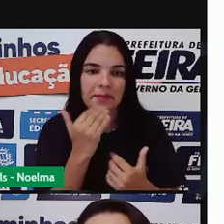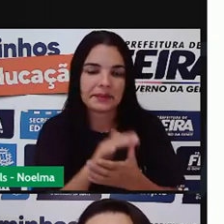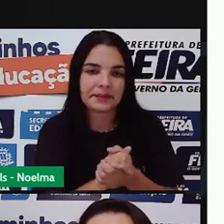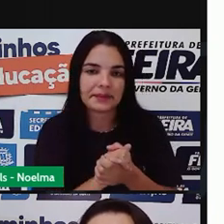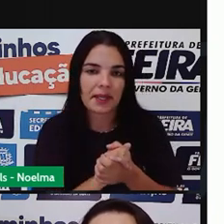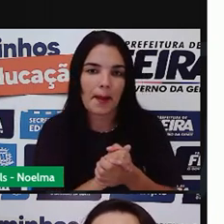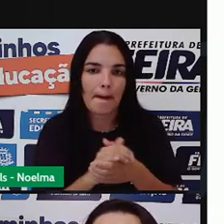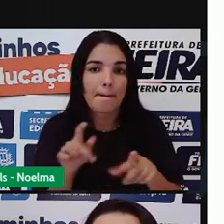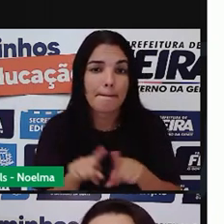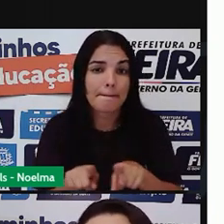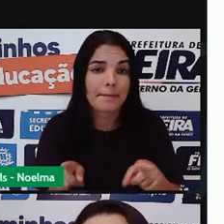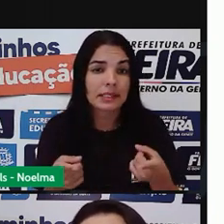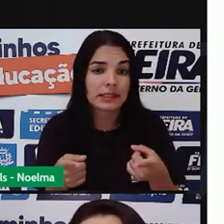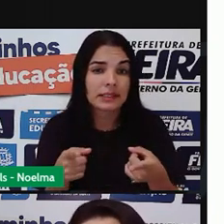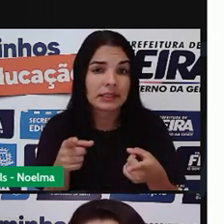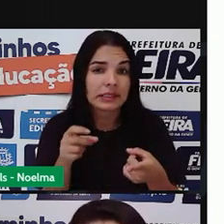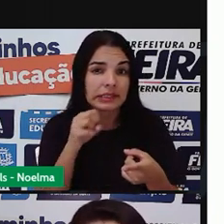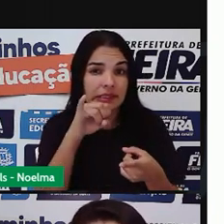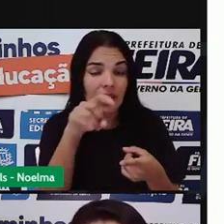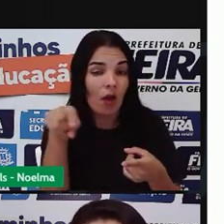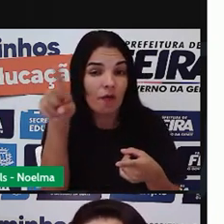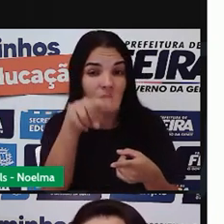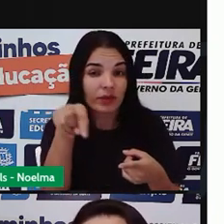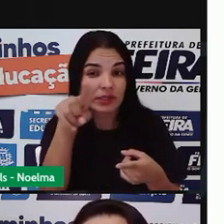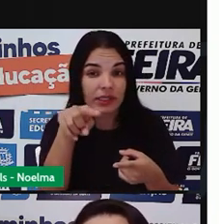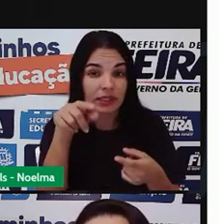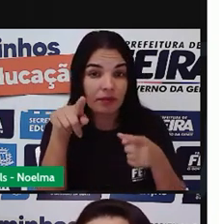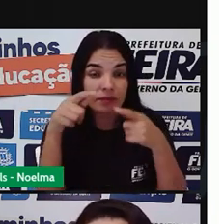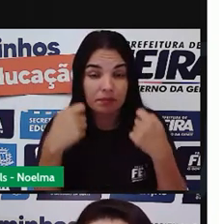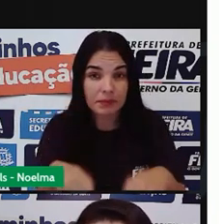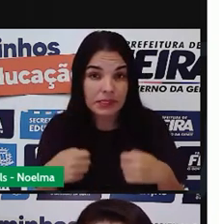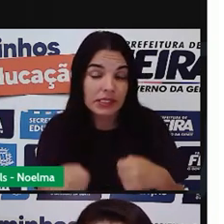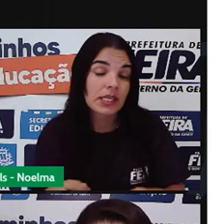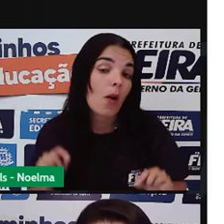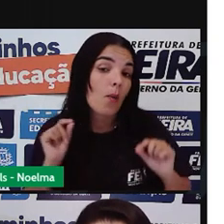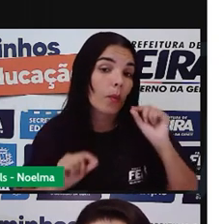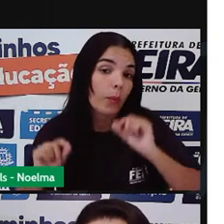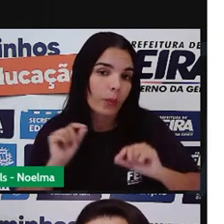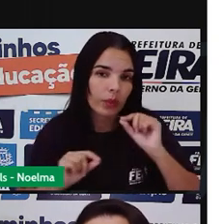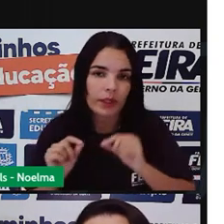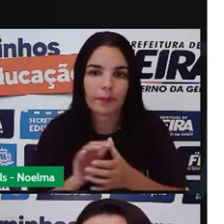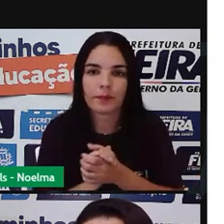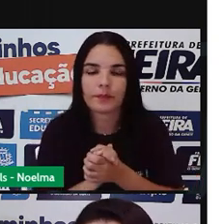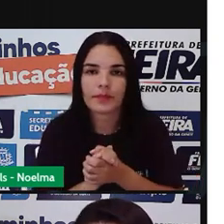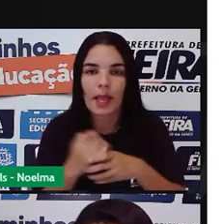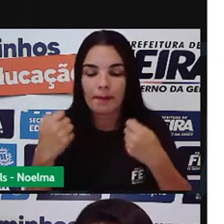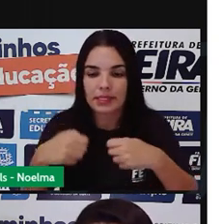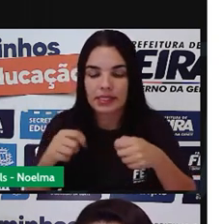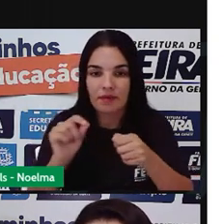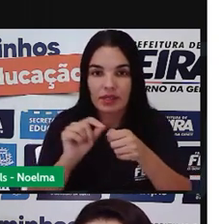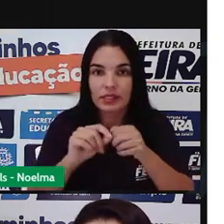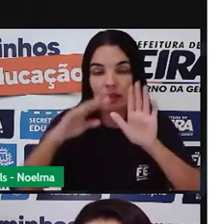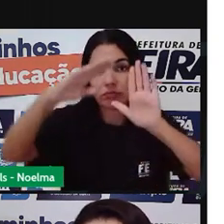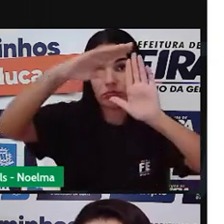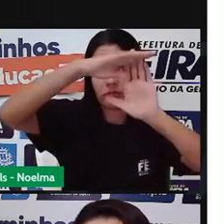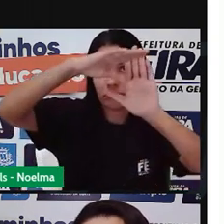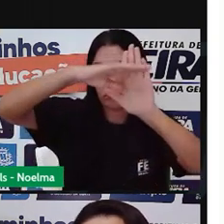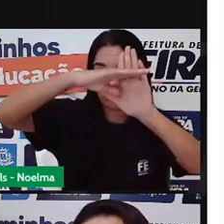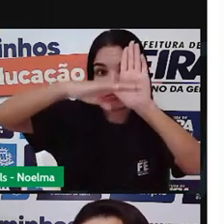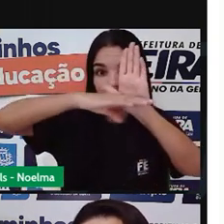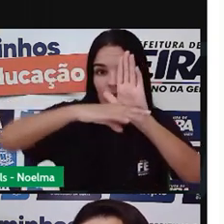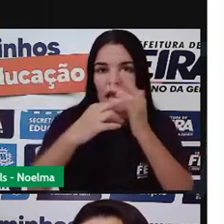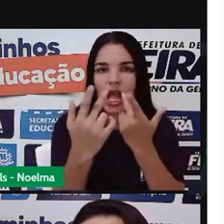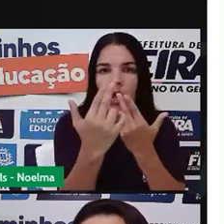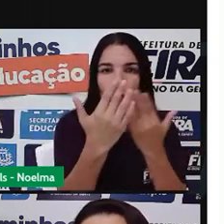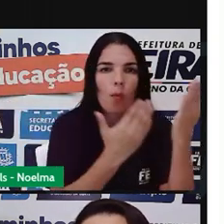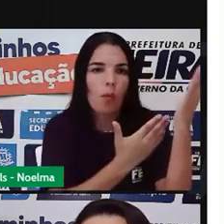Mas agora será com vocês vocês deverão fazer uma tabela como no modelo aqui